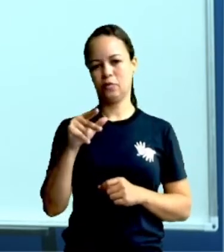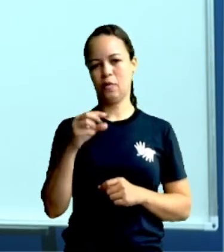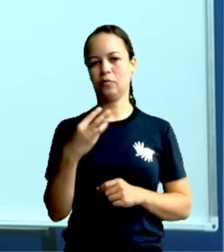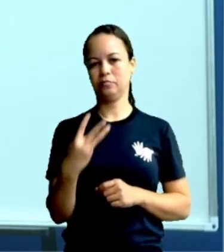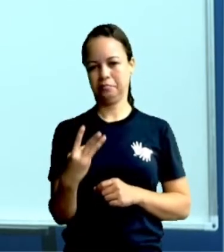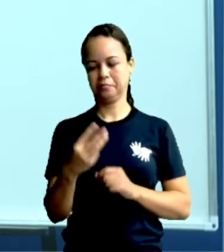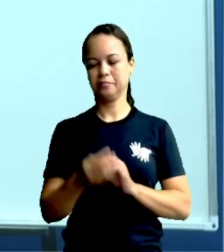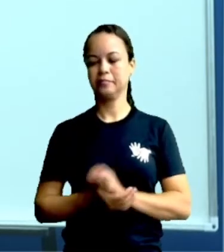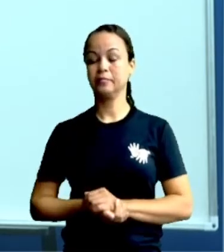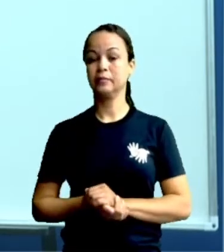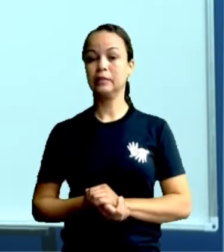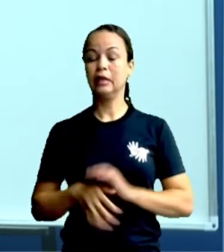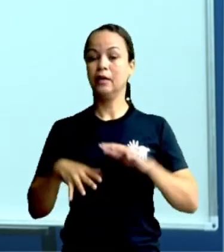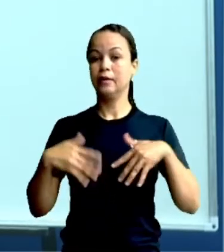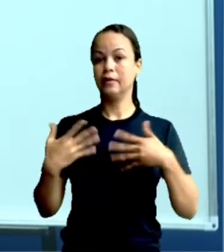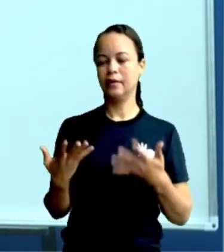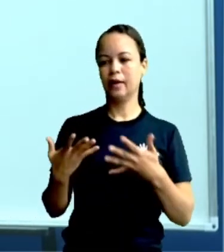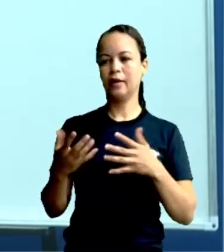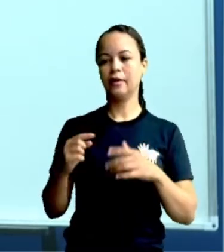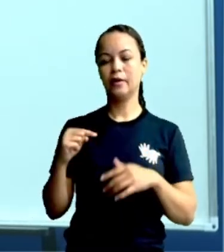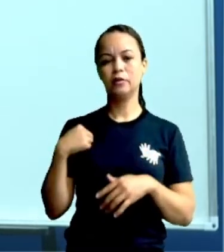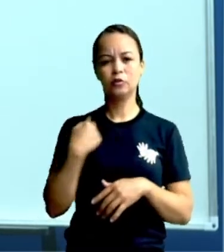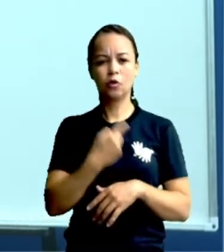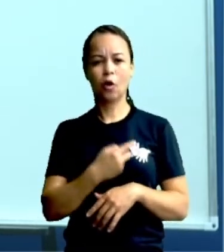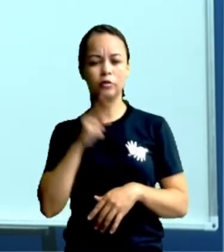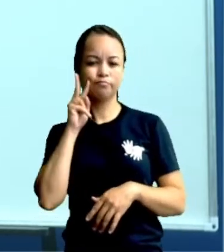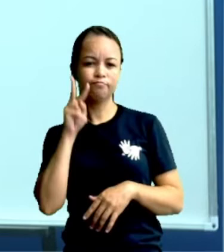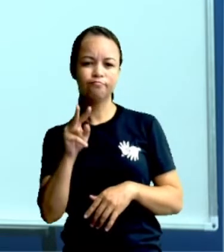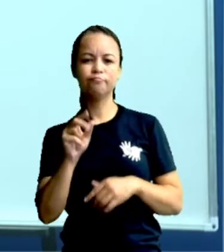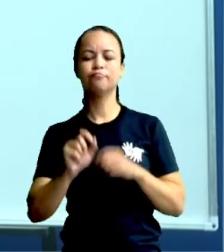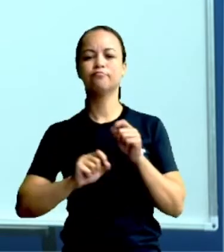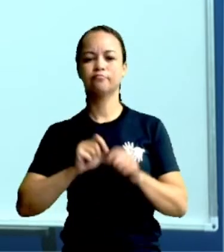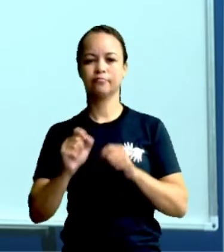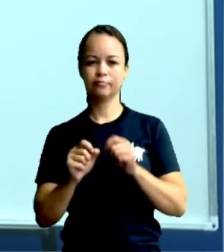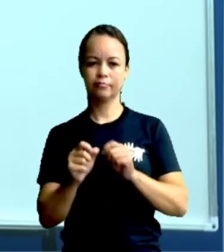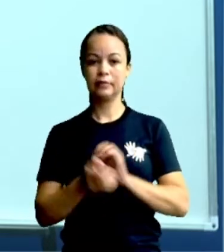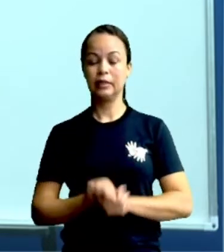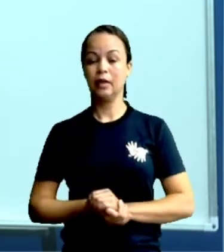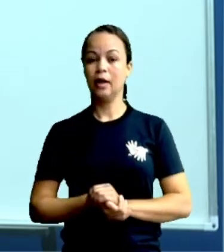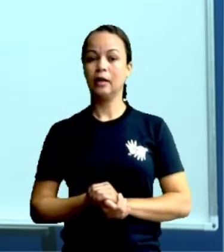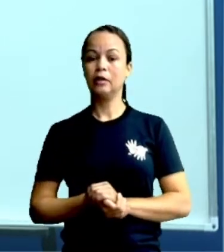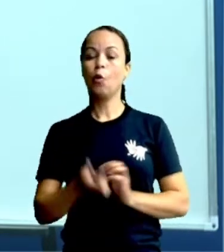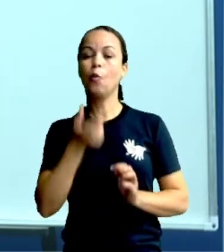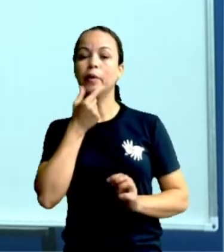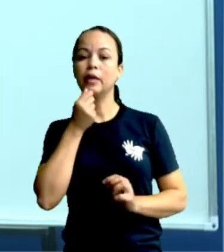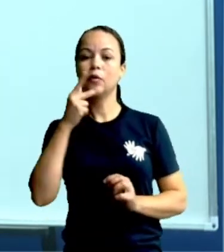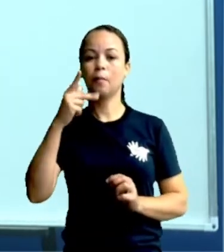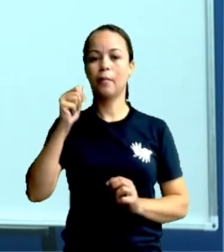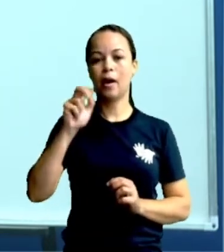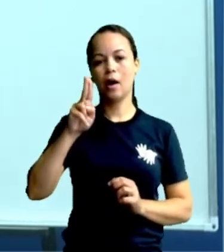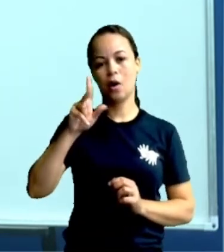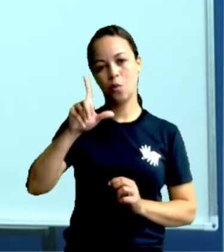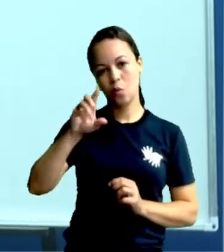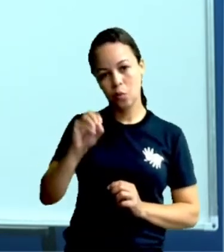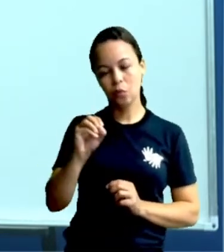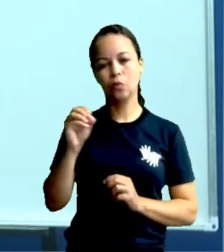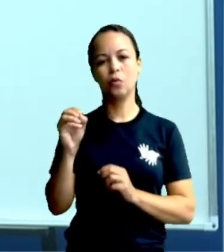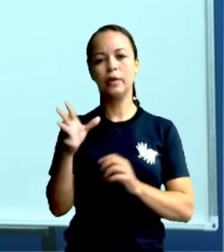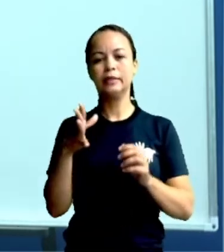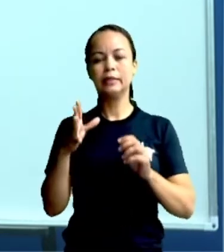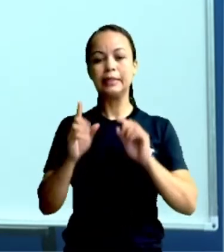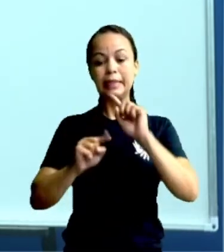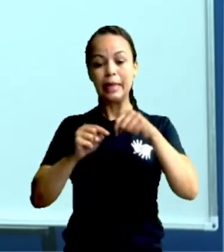E aí, ó, a gente vê que Paulo, depois que somou os carrinhos novos com os